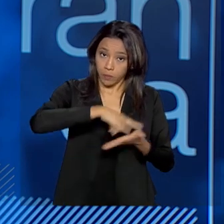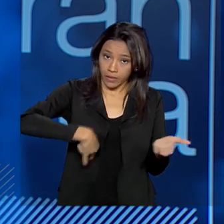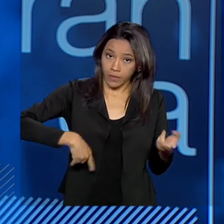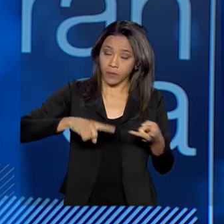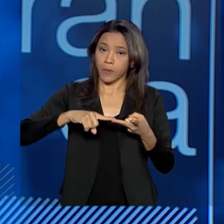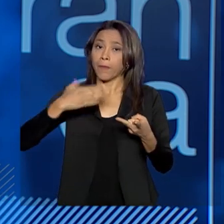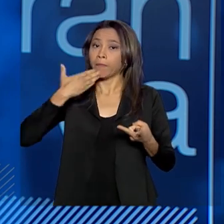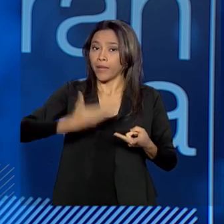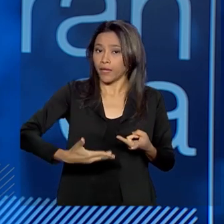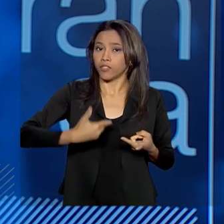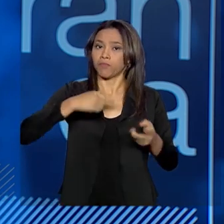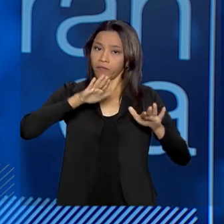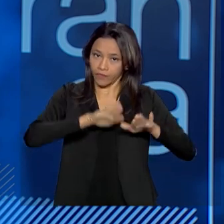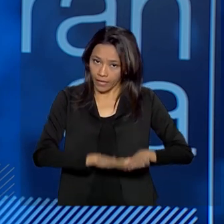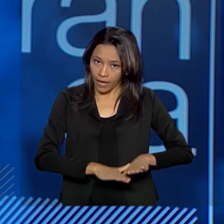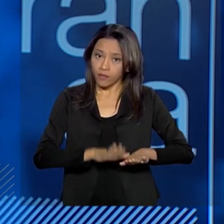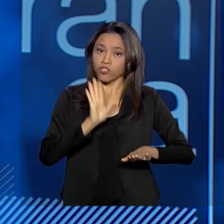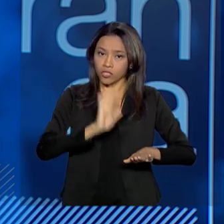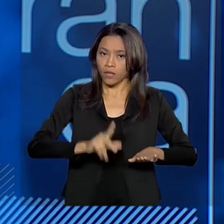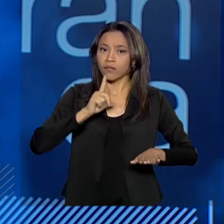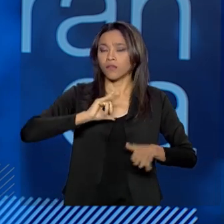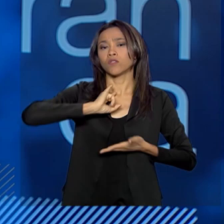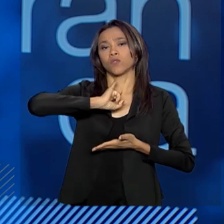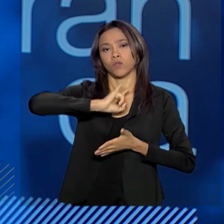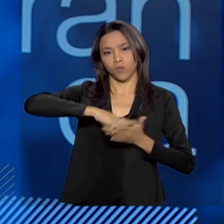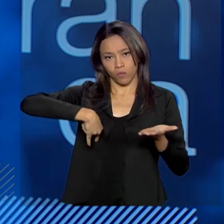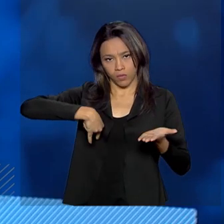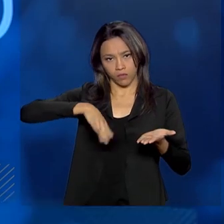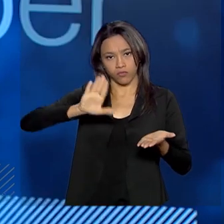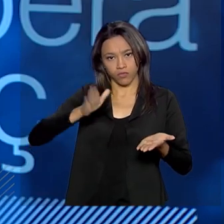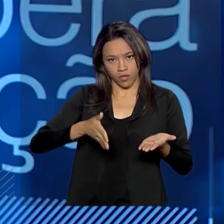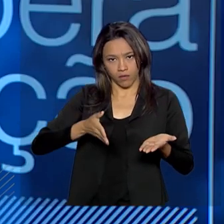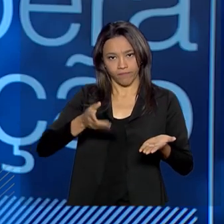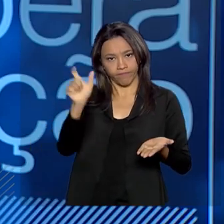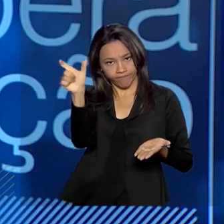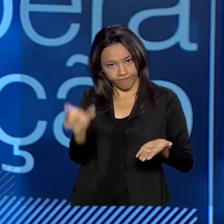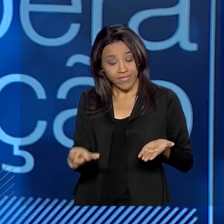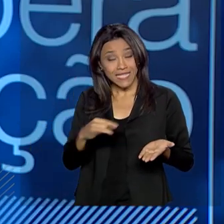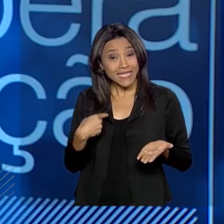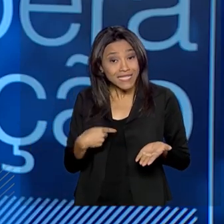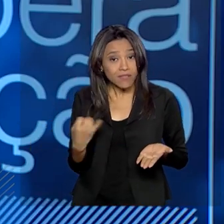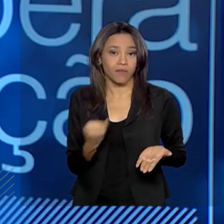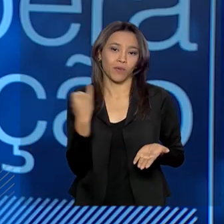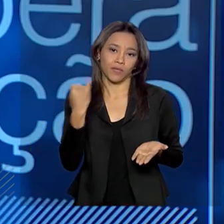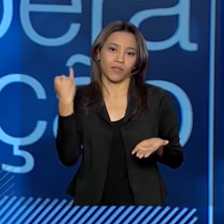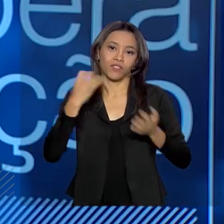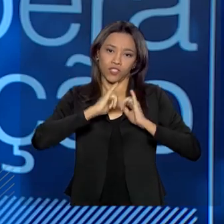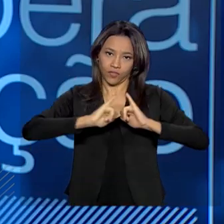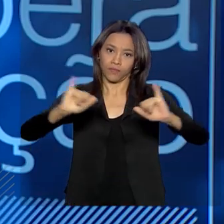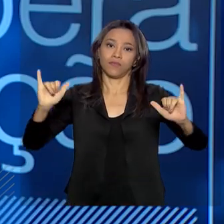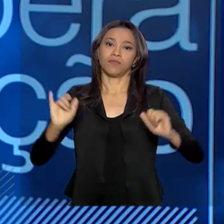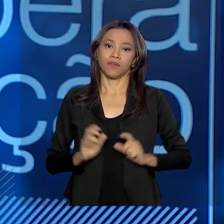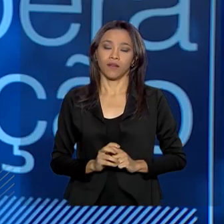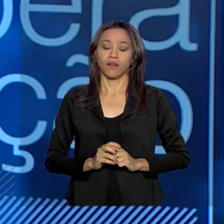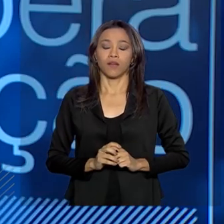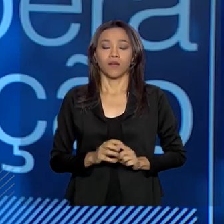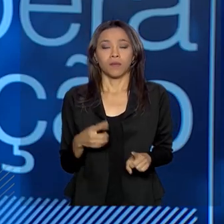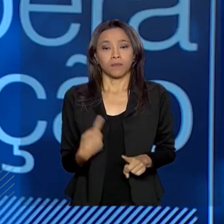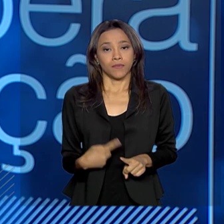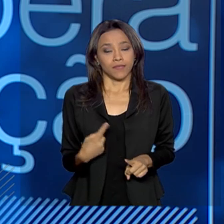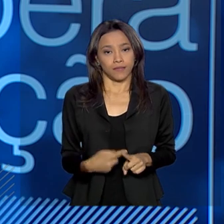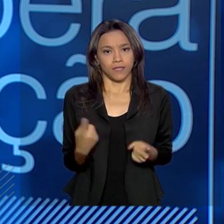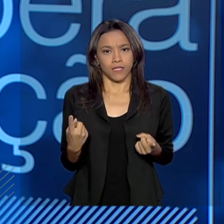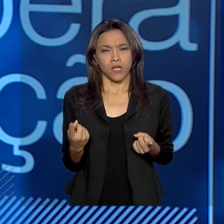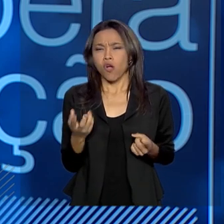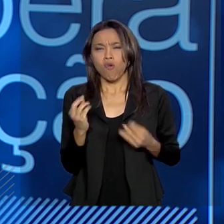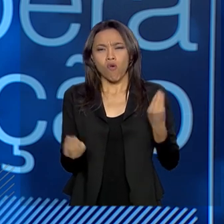solicitam refúgio, eles já são documentados. Isso é uma coisa importante de se dizer, porque, embora o